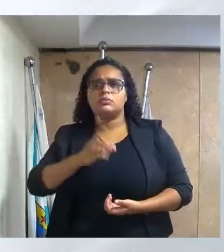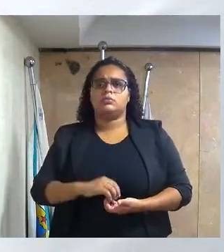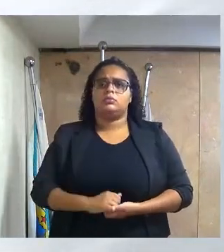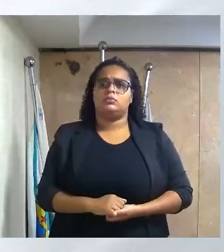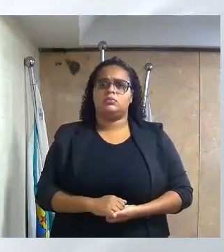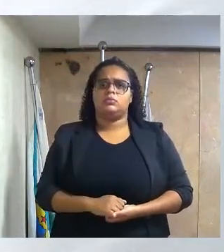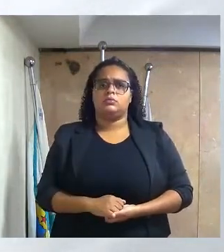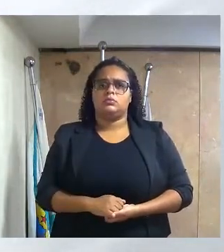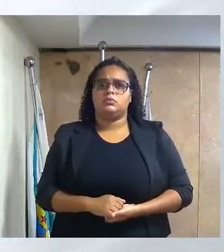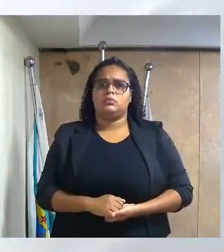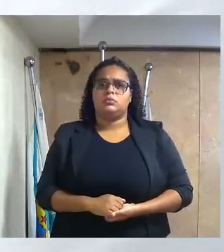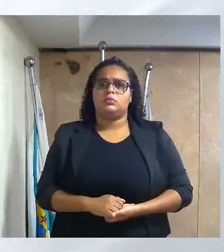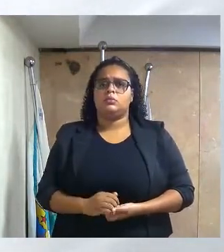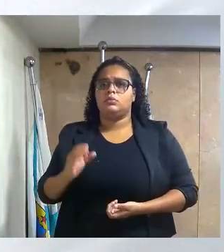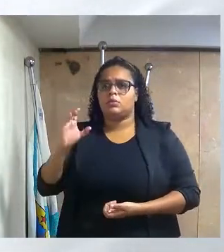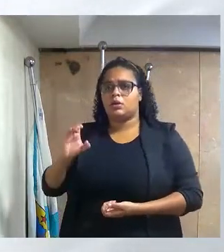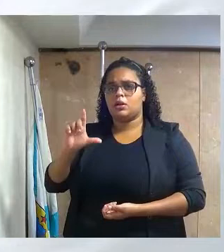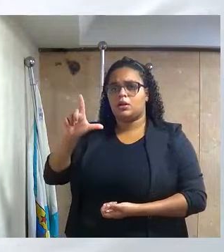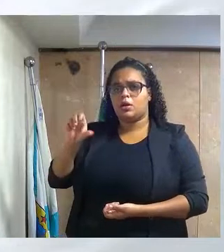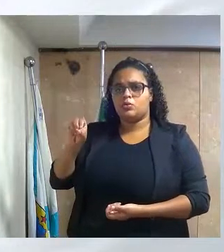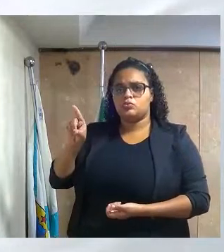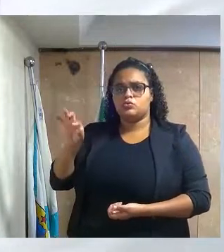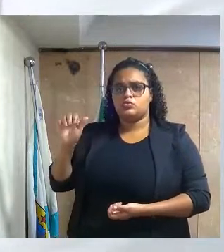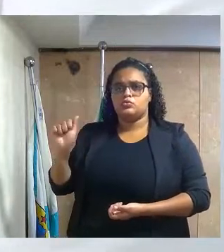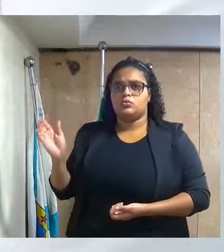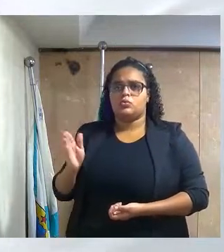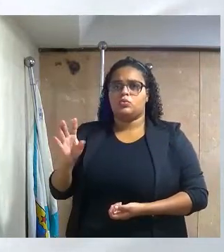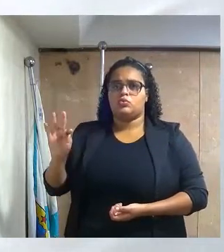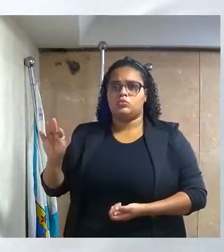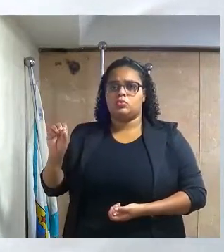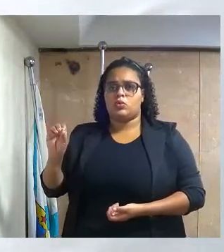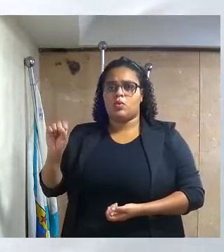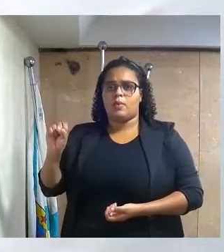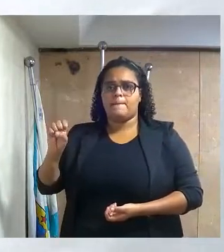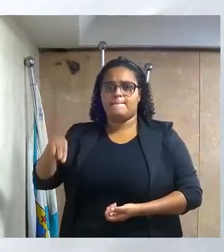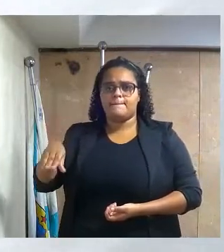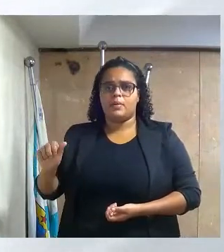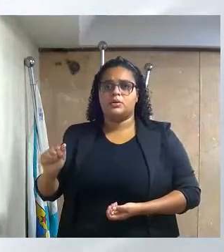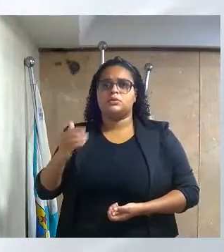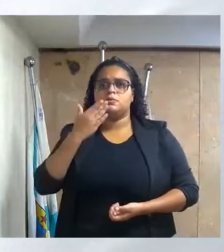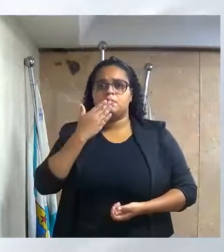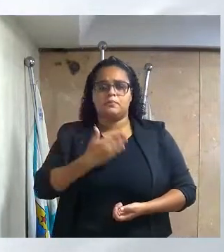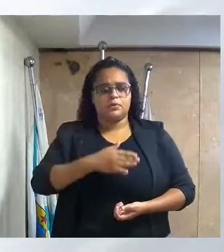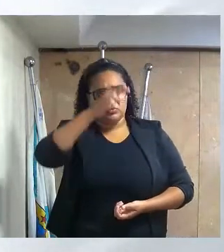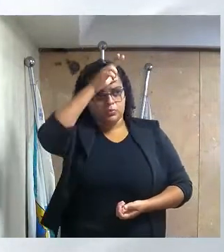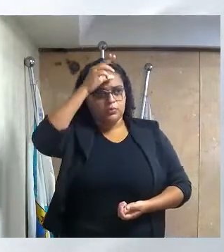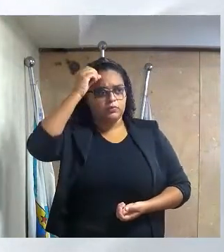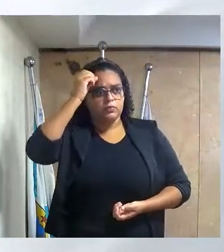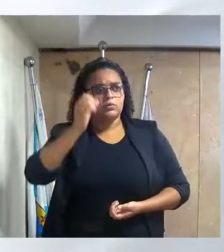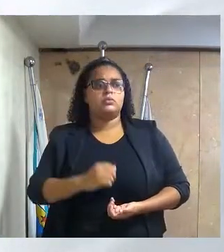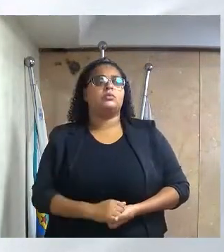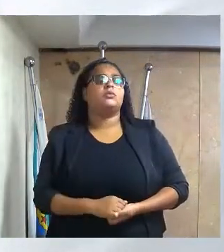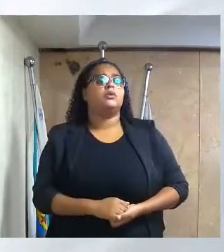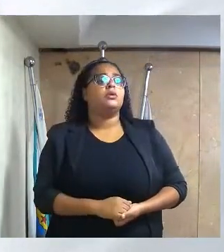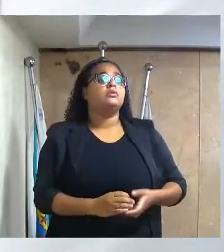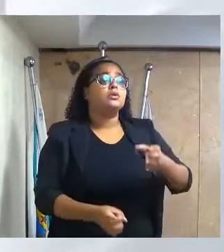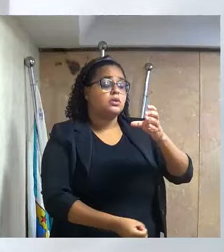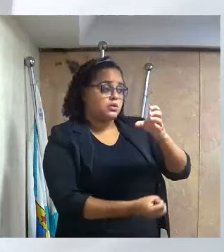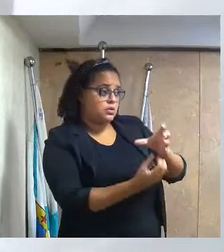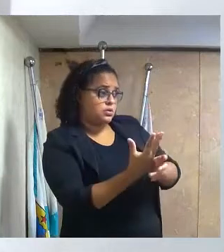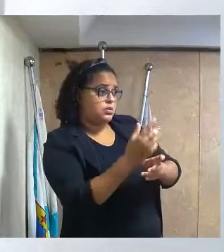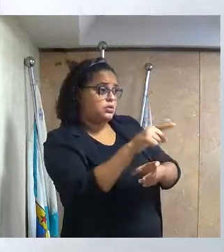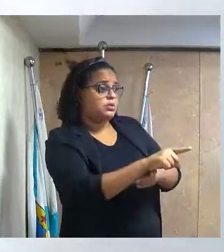Cláudio Tomás, solicitando ao excelentíssimo senhor prefeito, que seja construída,